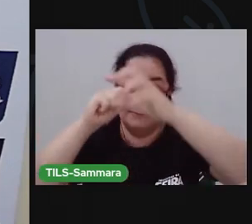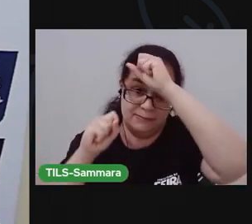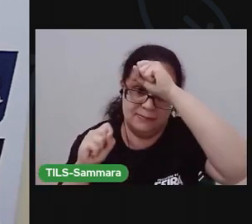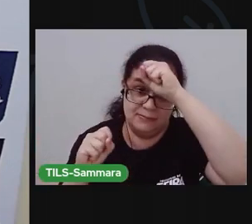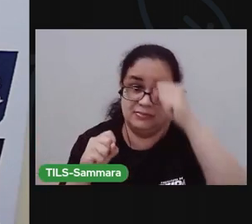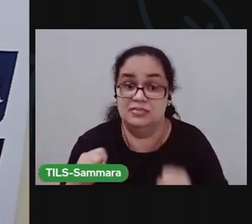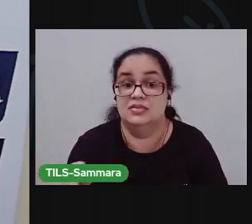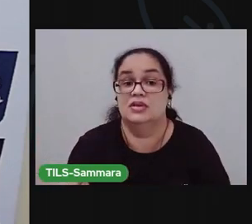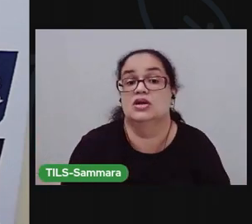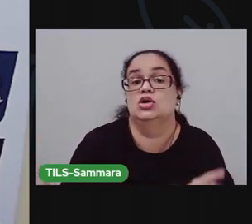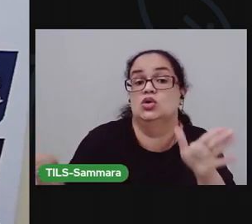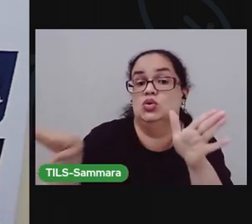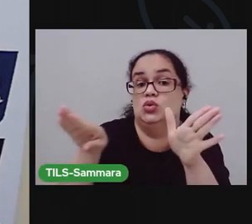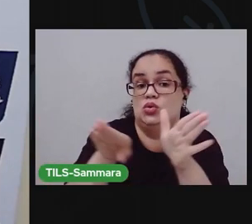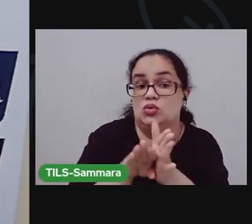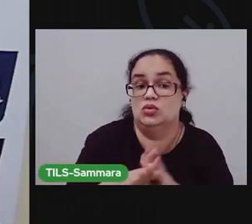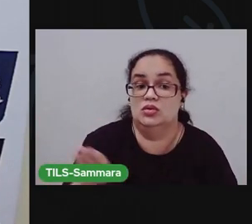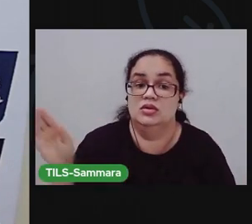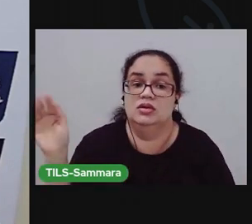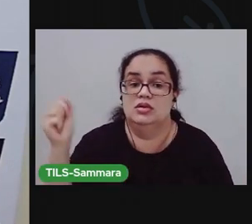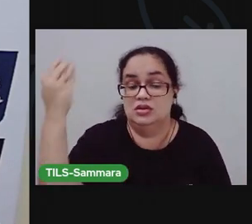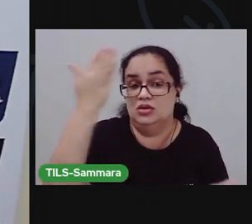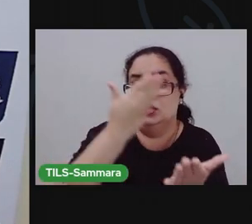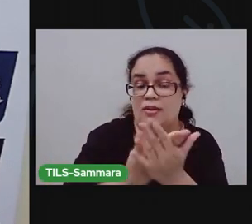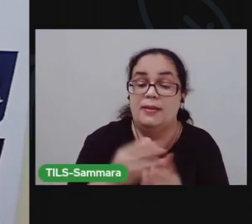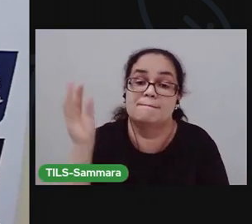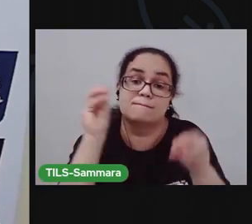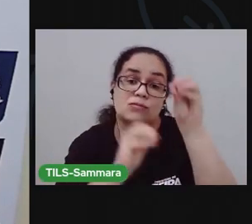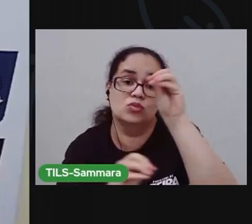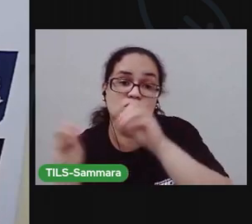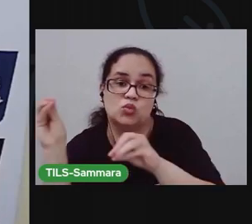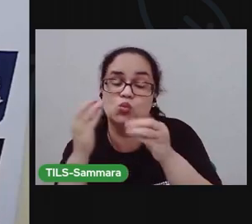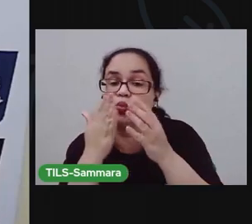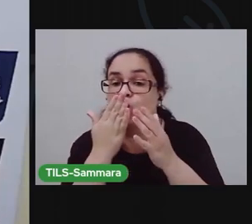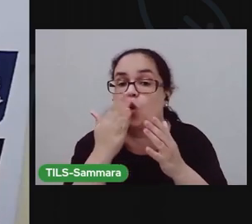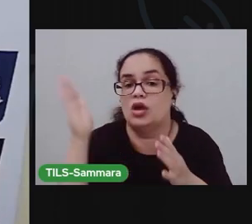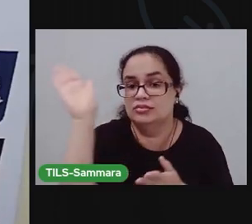A gente vai se encontrar na próxima aula. Um beijo grande, ó.